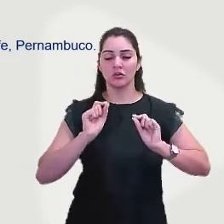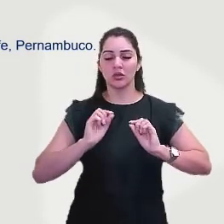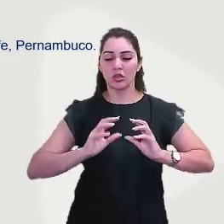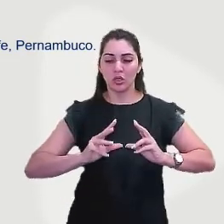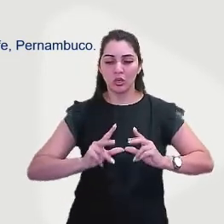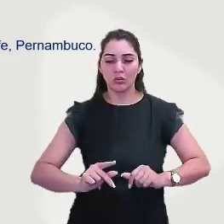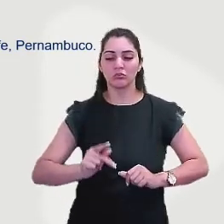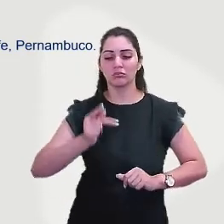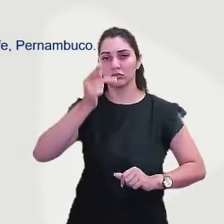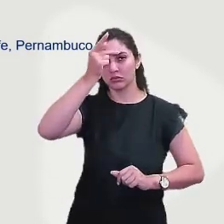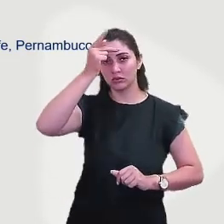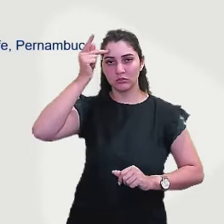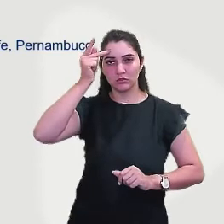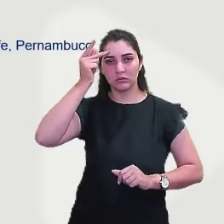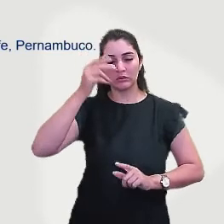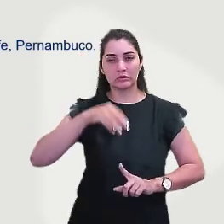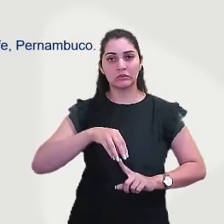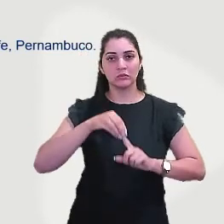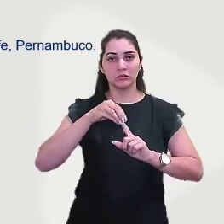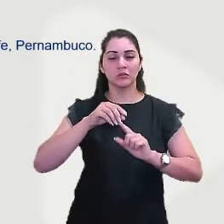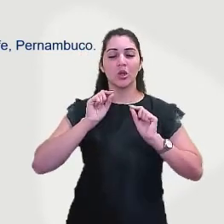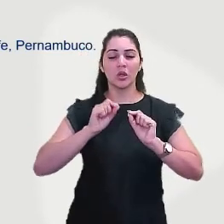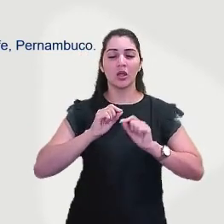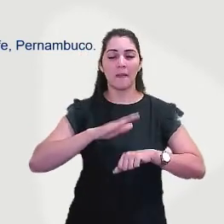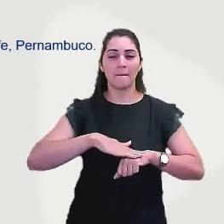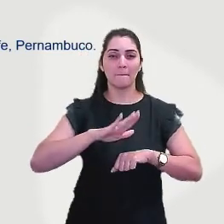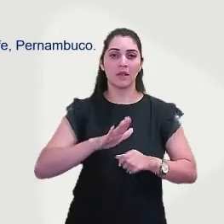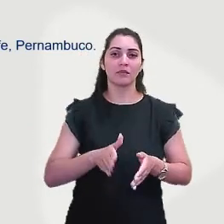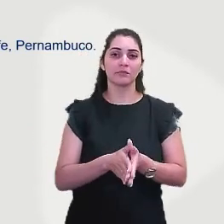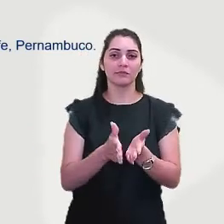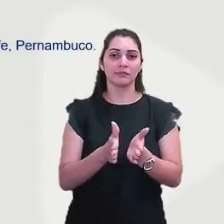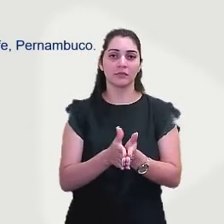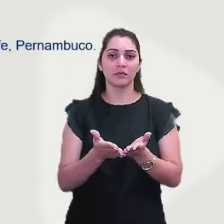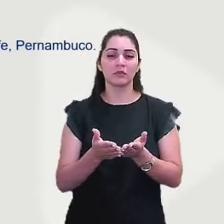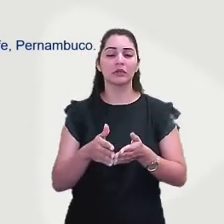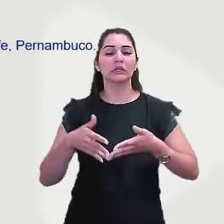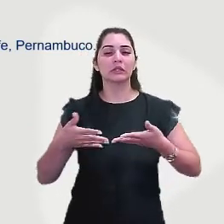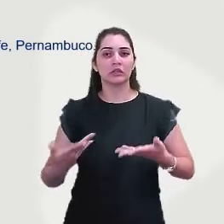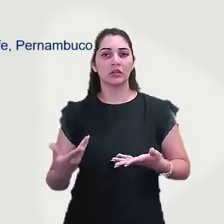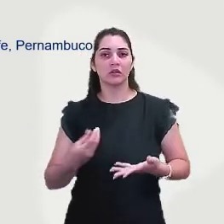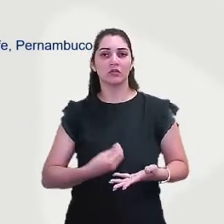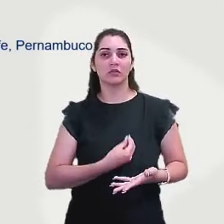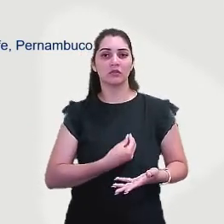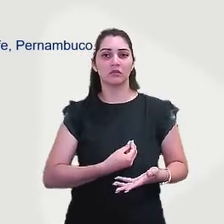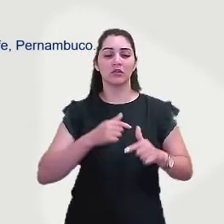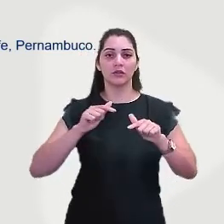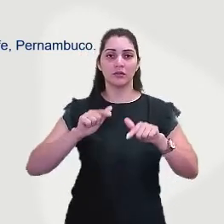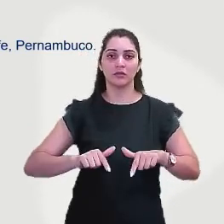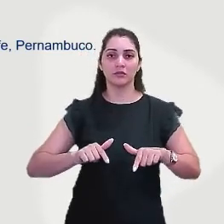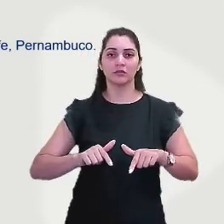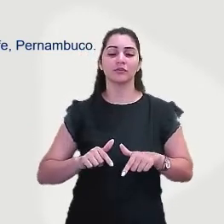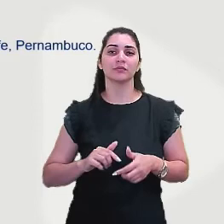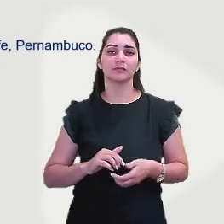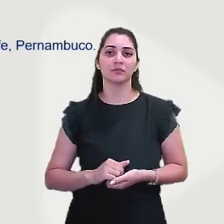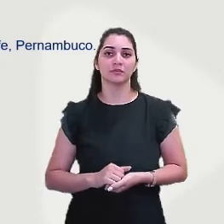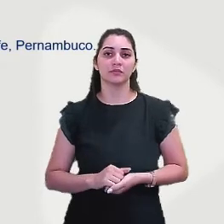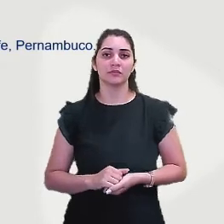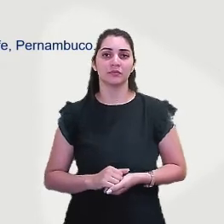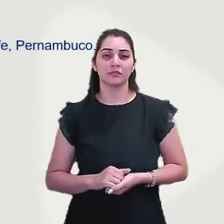pessoas, pelo menos as mais pobres. então, elas vão morar na situação